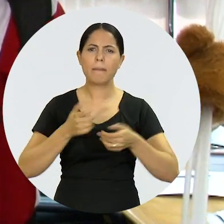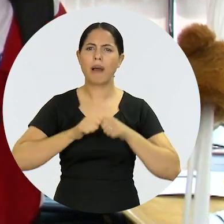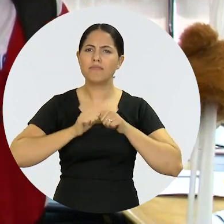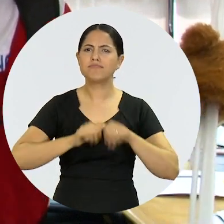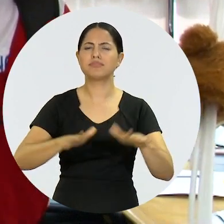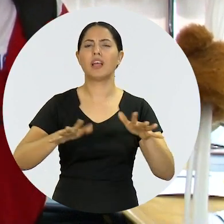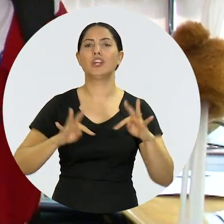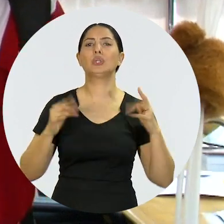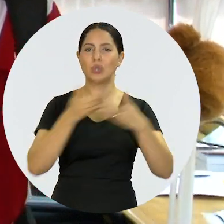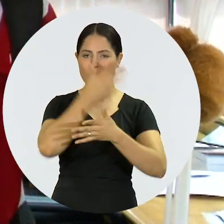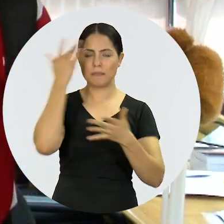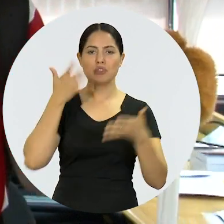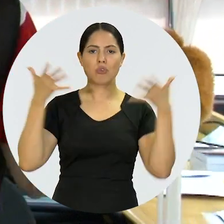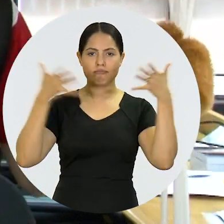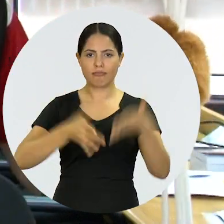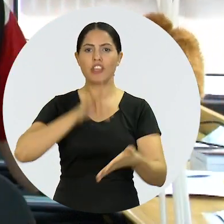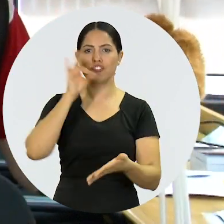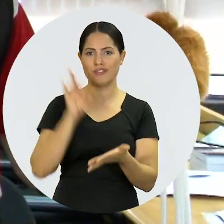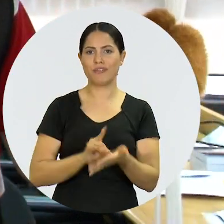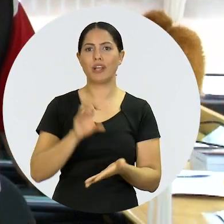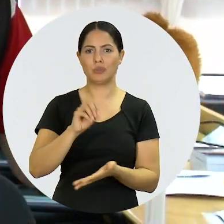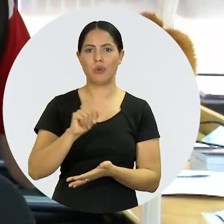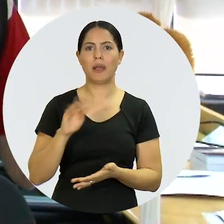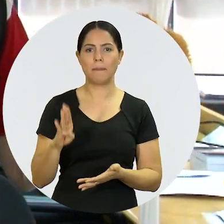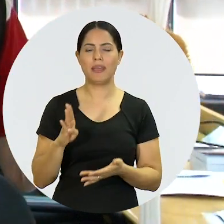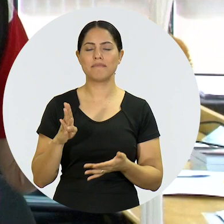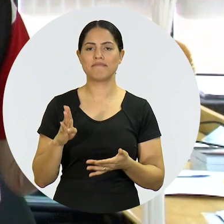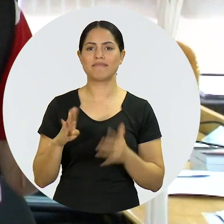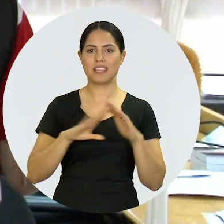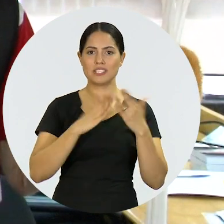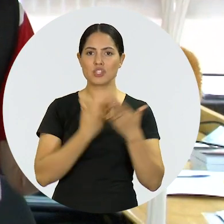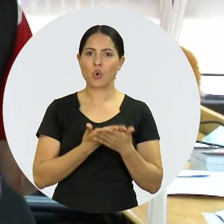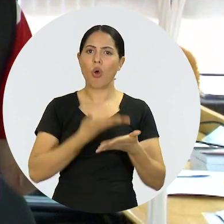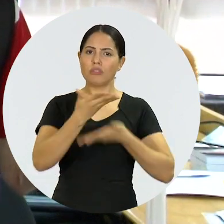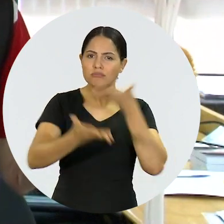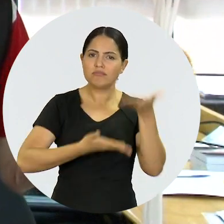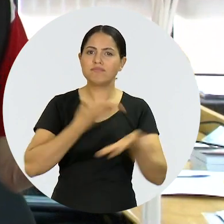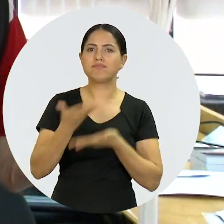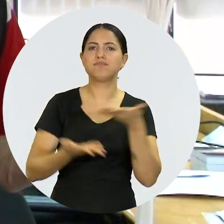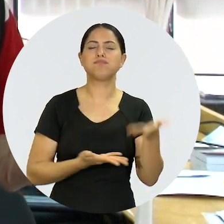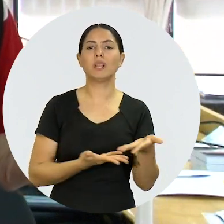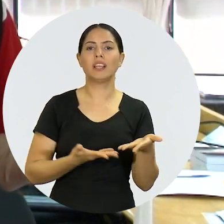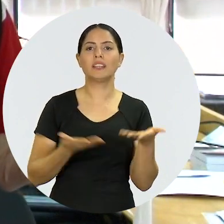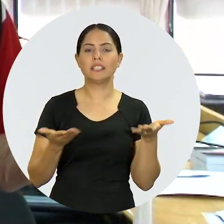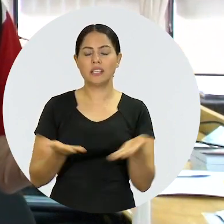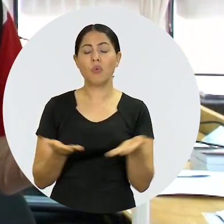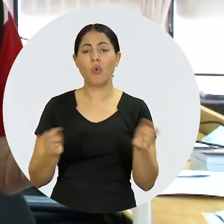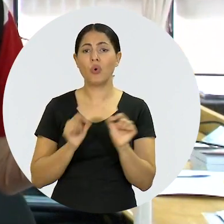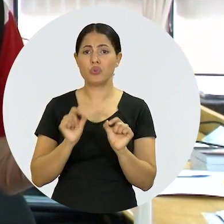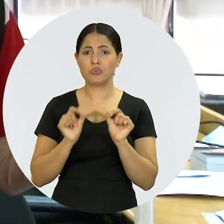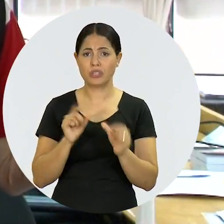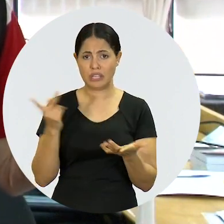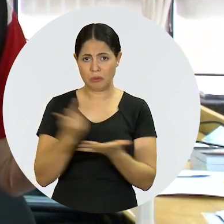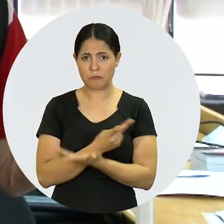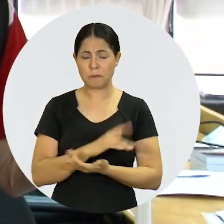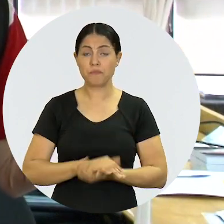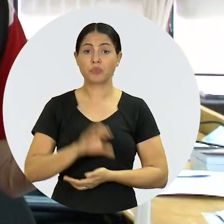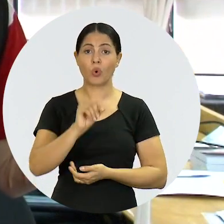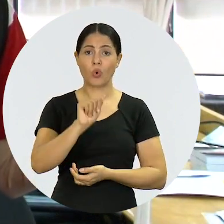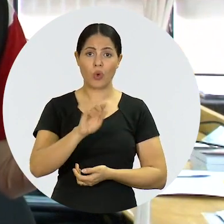integração de todos os atores da OAB dentro das escolas. E hoje,